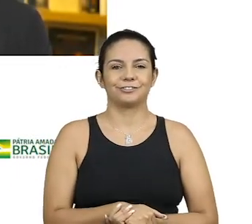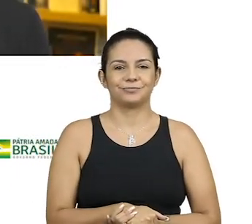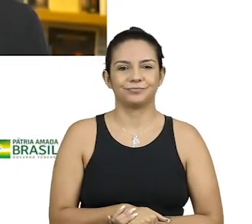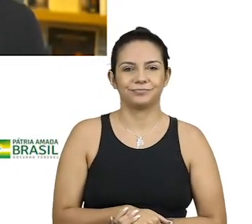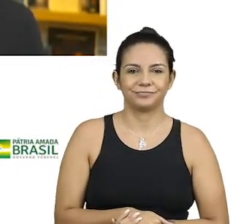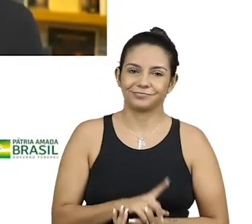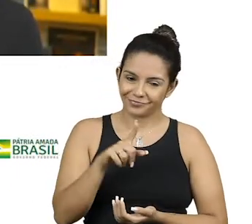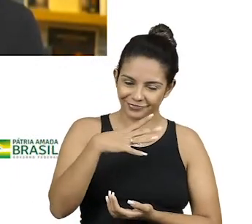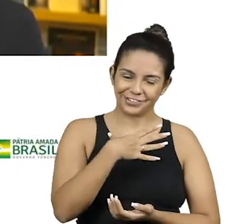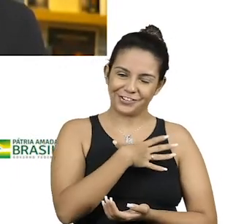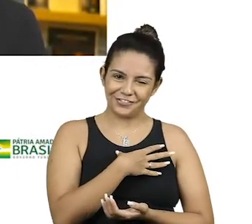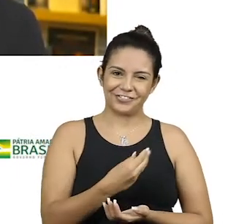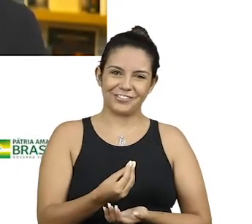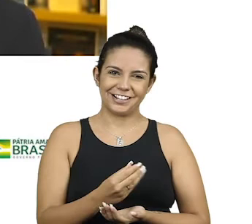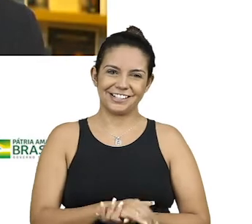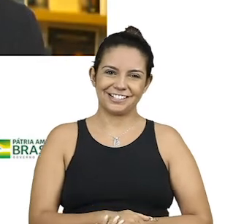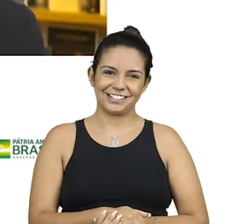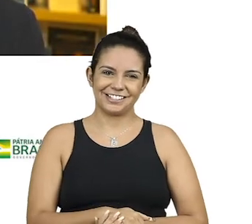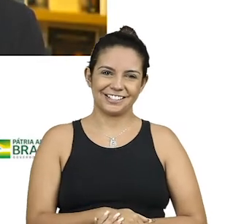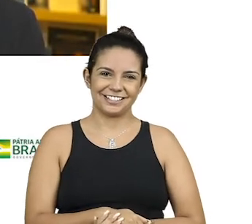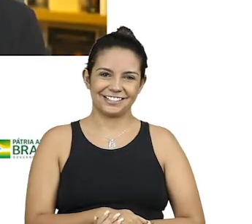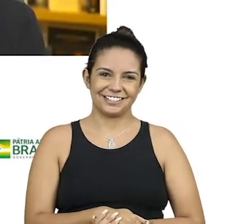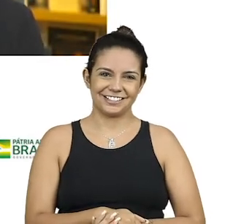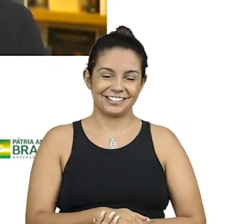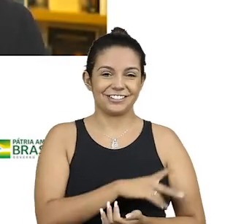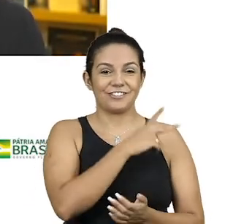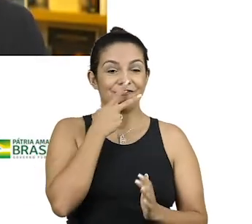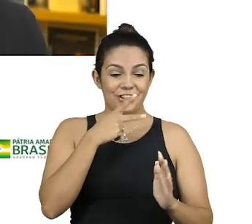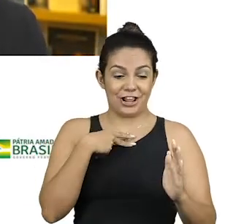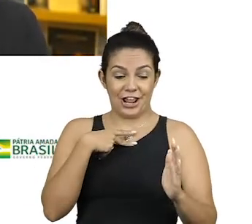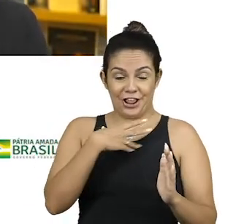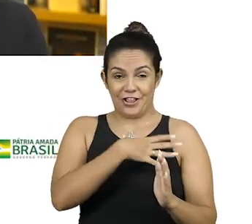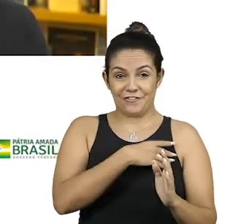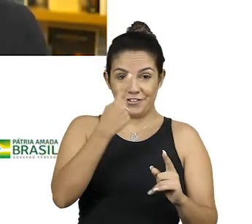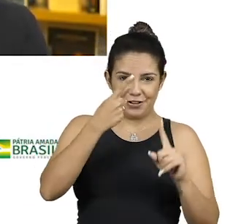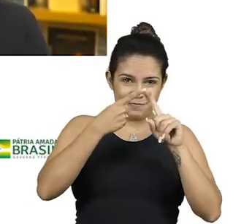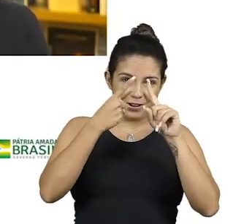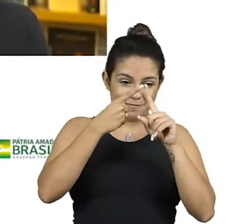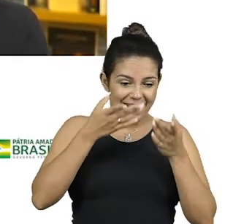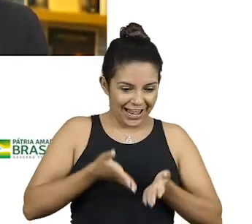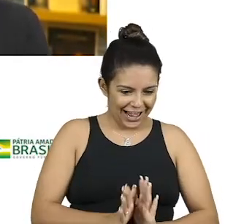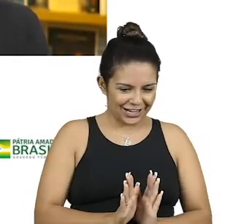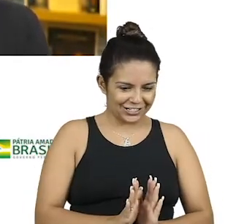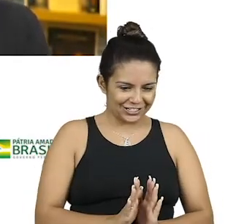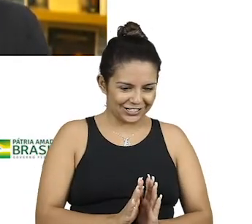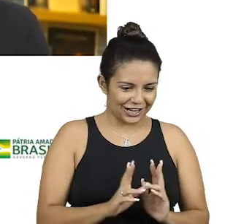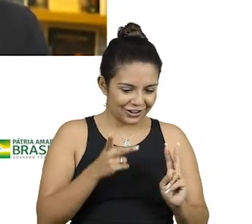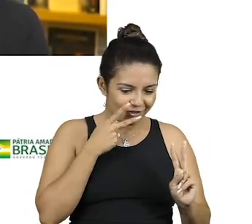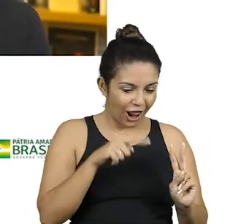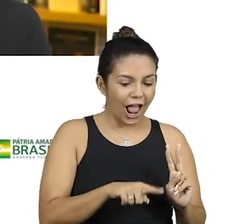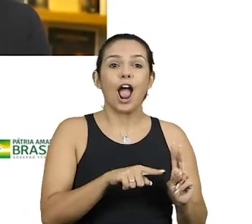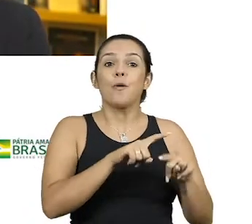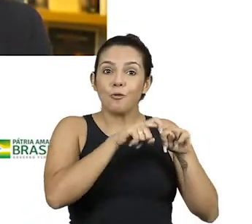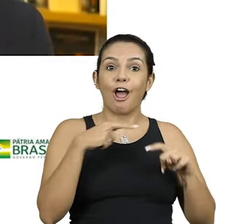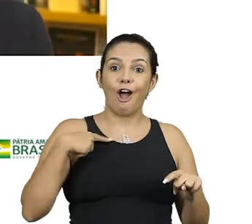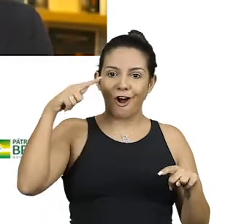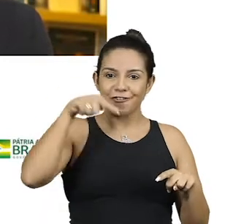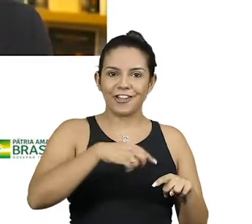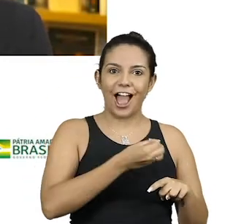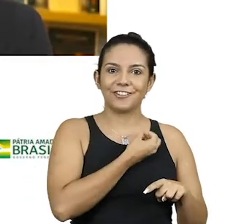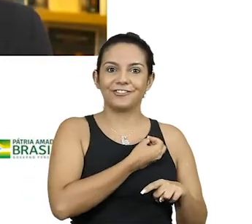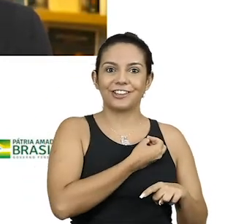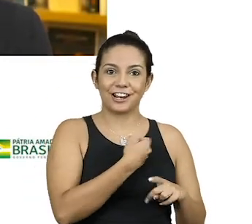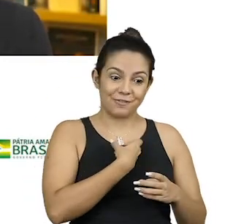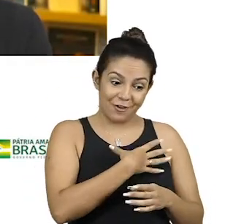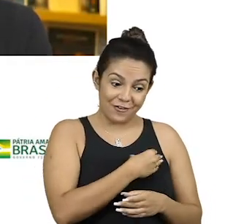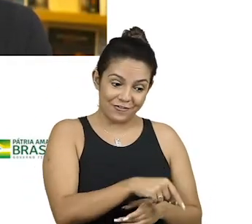E não são, e não são, seu Afonso. Na hora que minha filha primeira nasceu, olhei e falei assim, ah, é para isso que eu vim aqui. Exatamente.